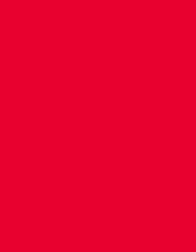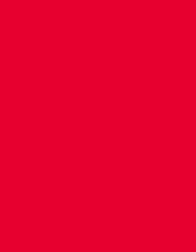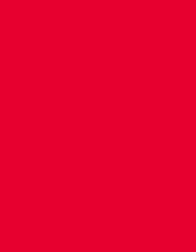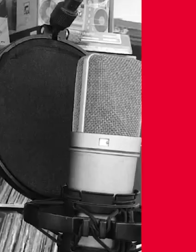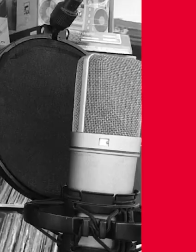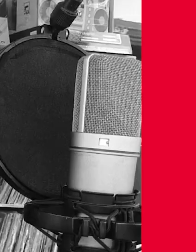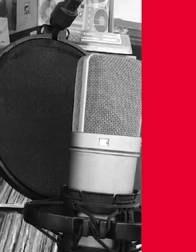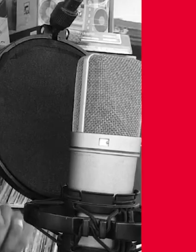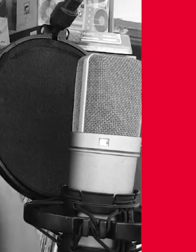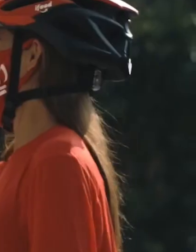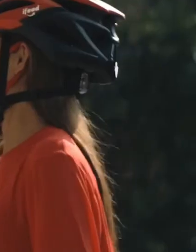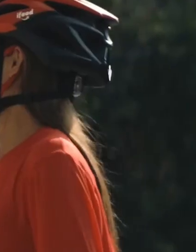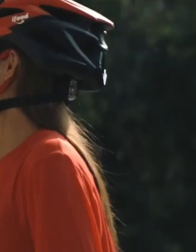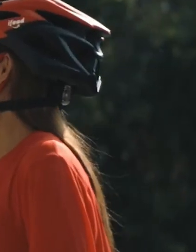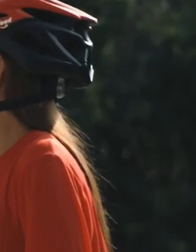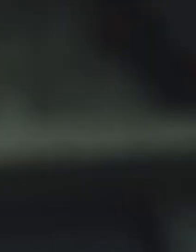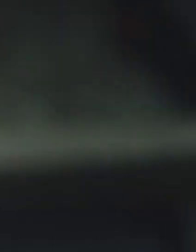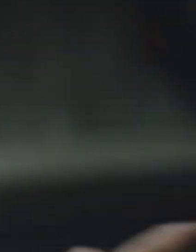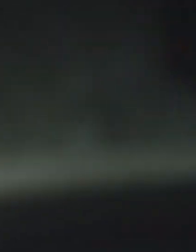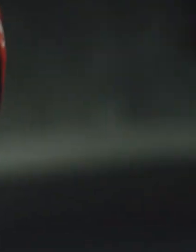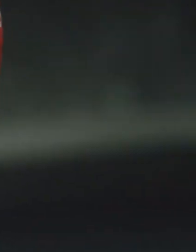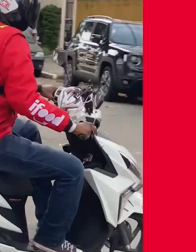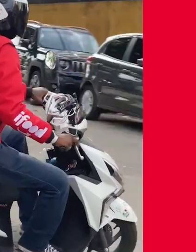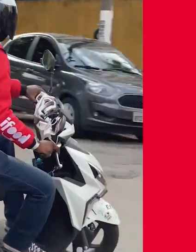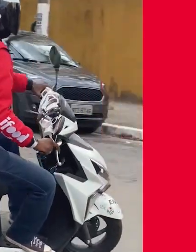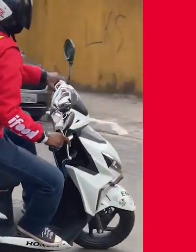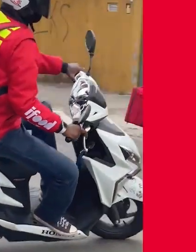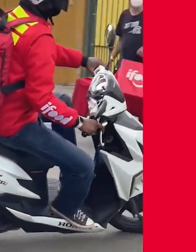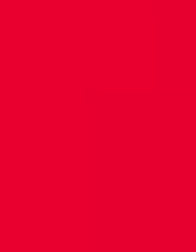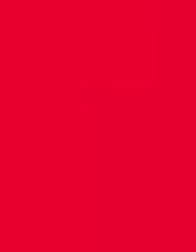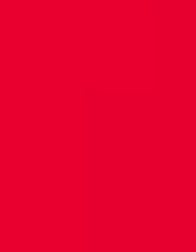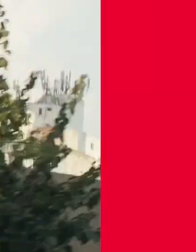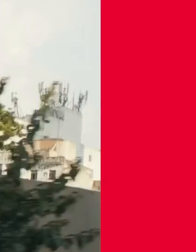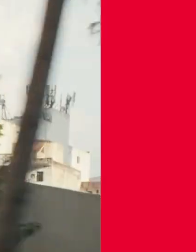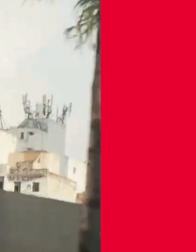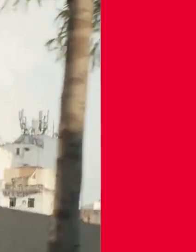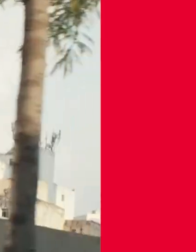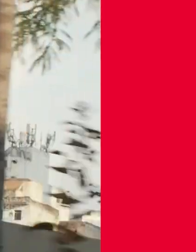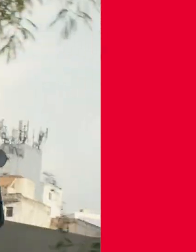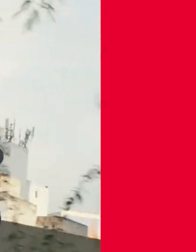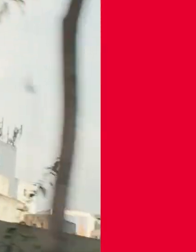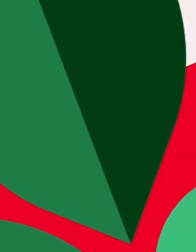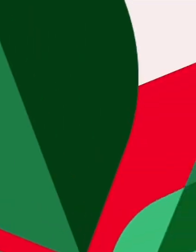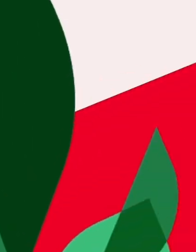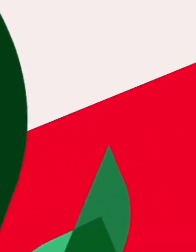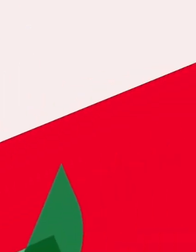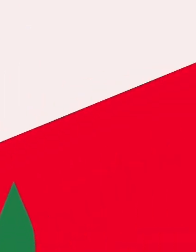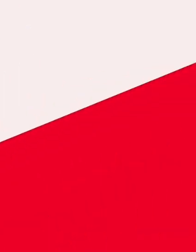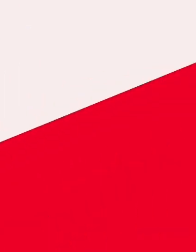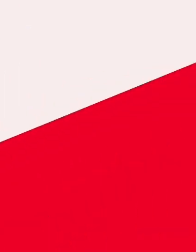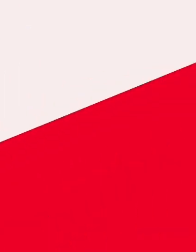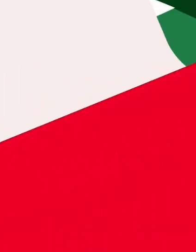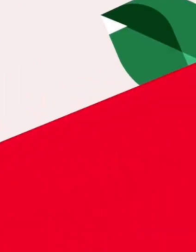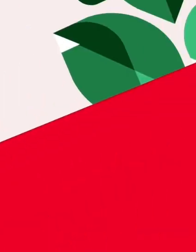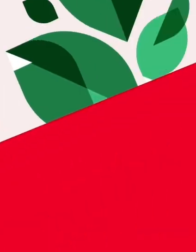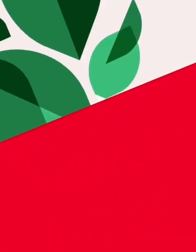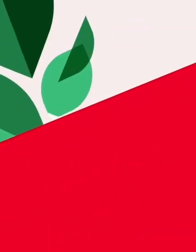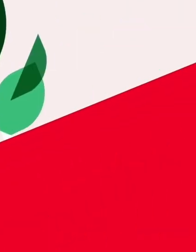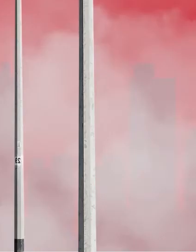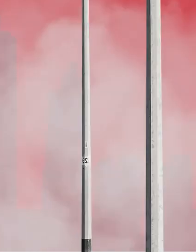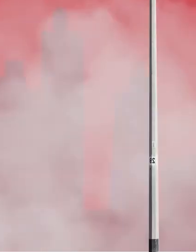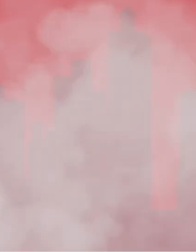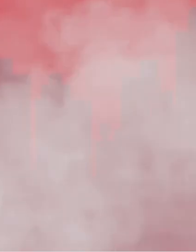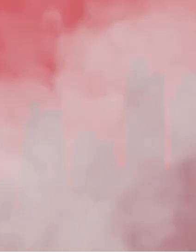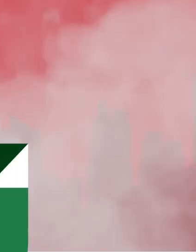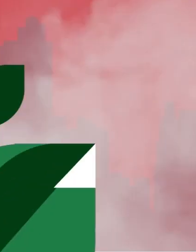Cantar e cantar e cantar A beleza de ser um eterno aprendiz Aprender a cuidar melhor do planeta e também do